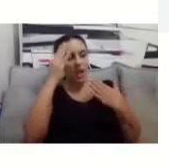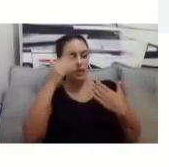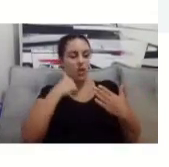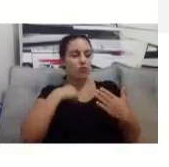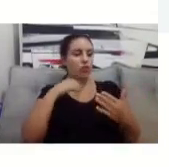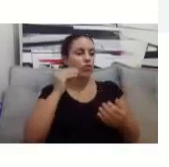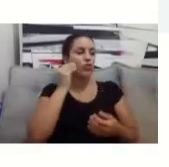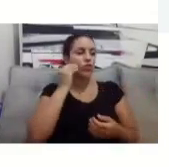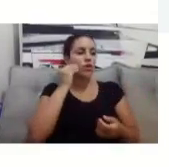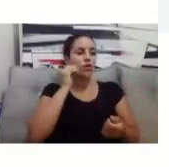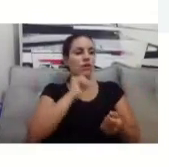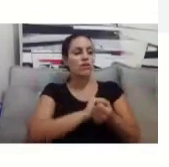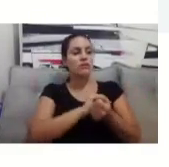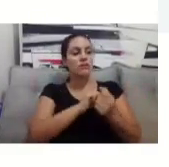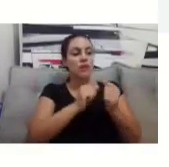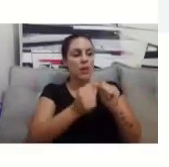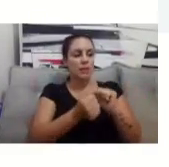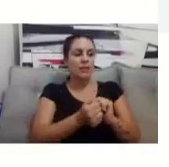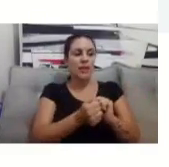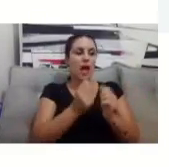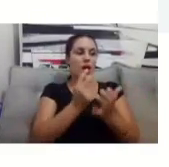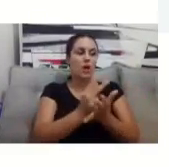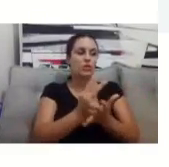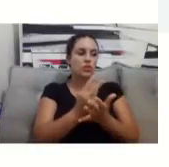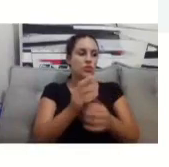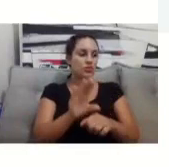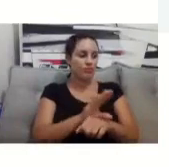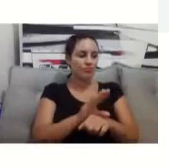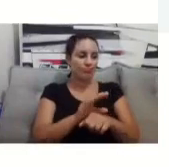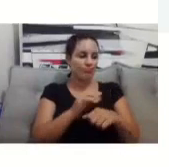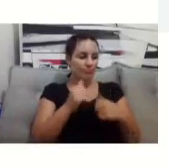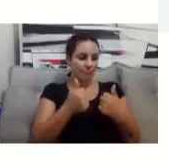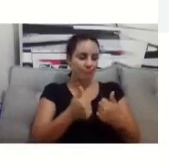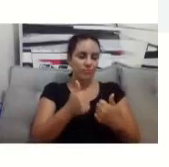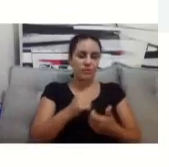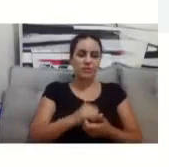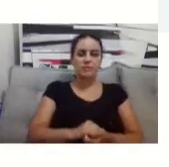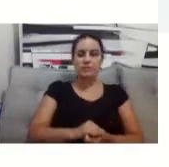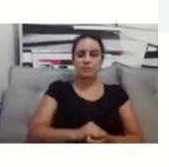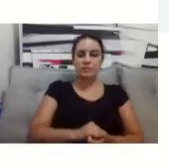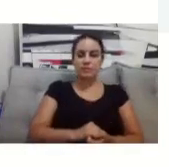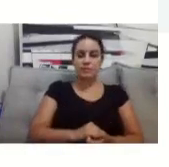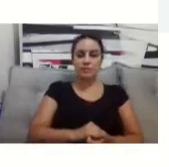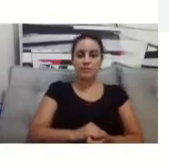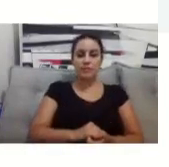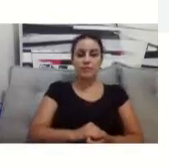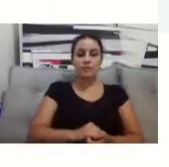tá? Tá bom, deixa eu ver aqui, então o Gabriel perguntou, já respondi,